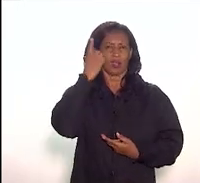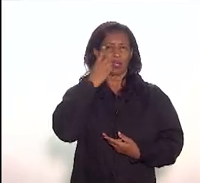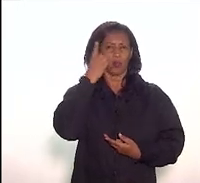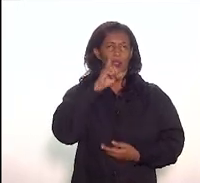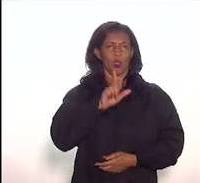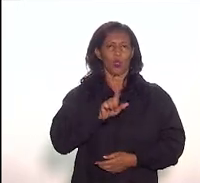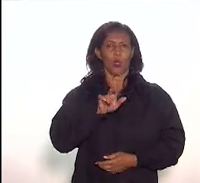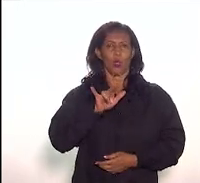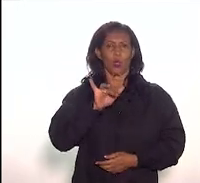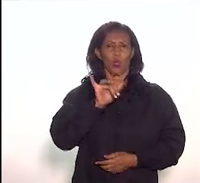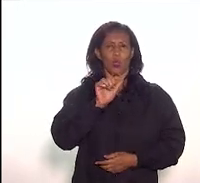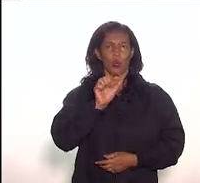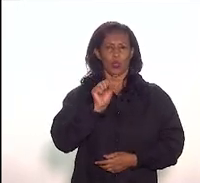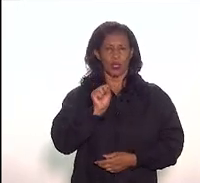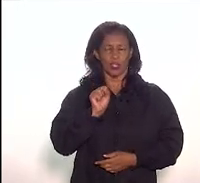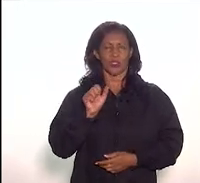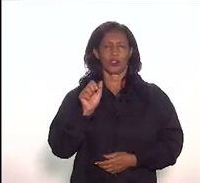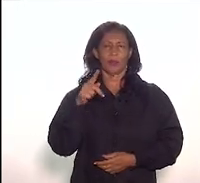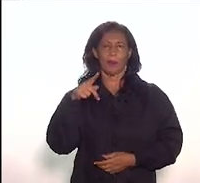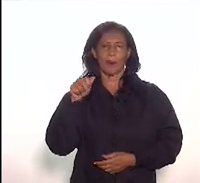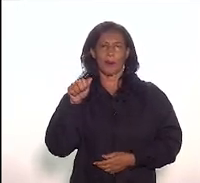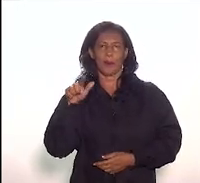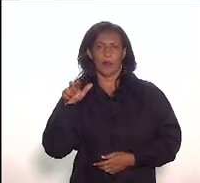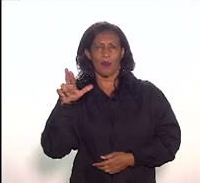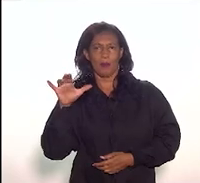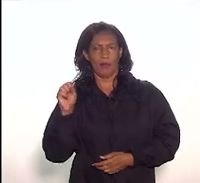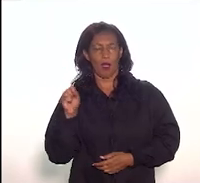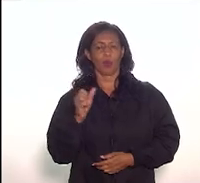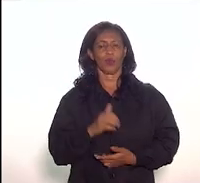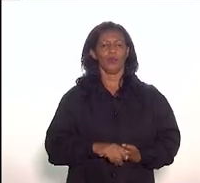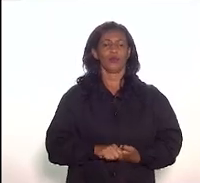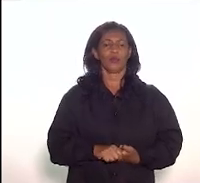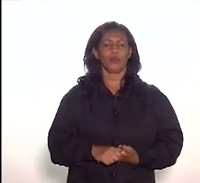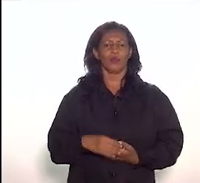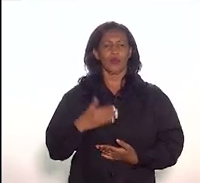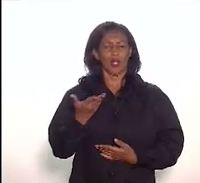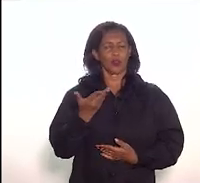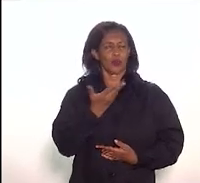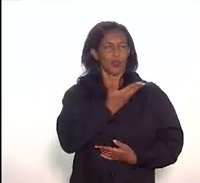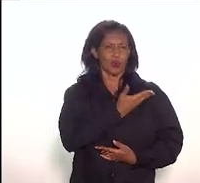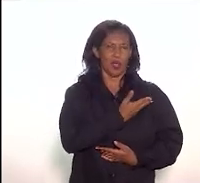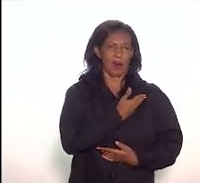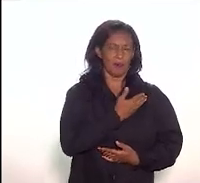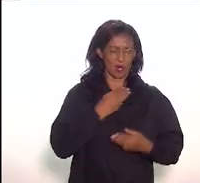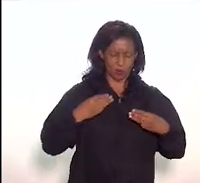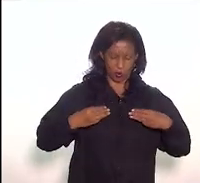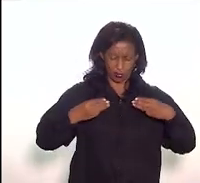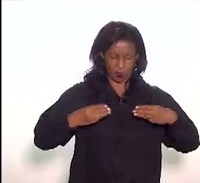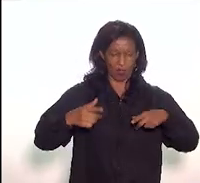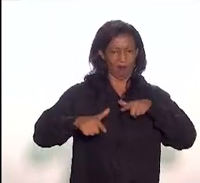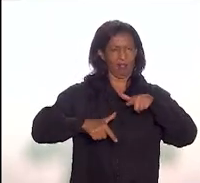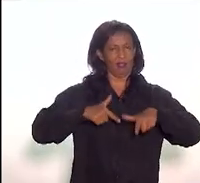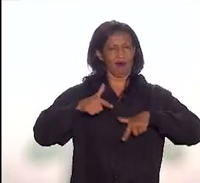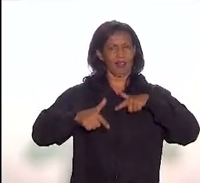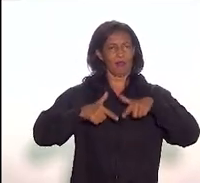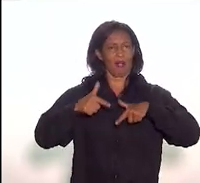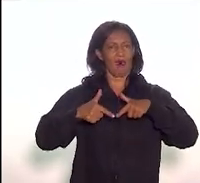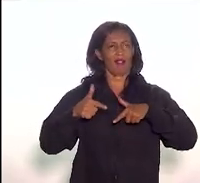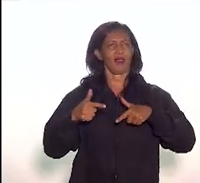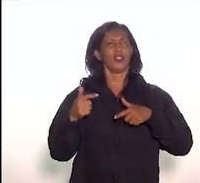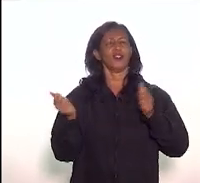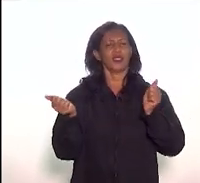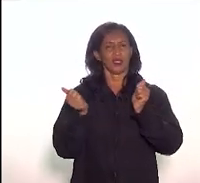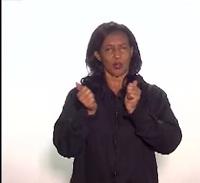em nome de toda a Assembleia, aos meus colegas museólogos, vários que estão presentes aqui nessa audiência,